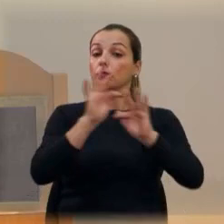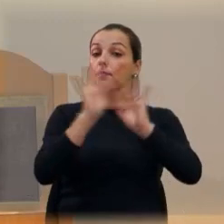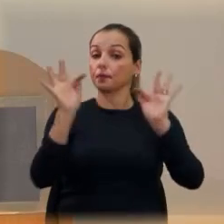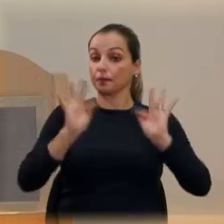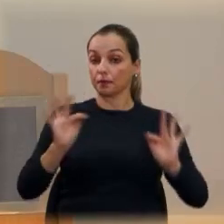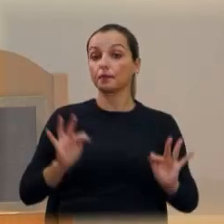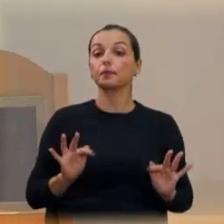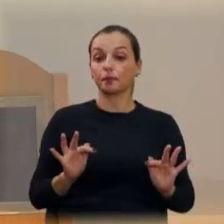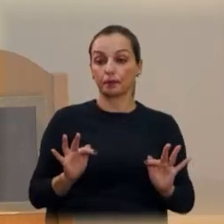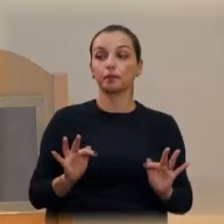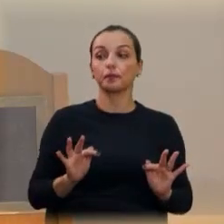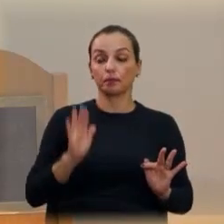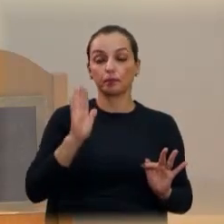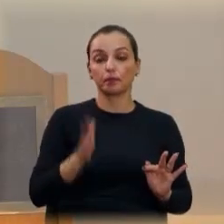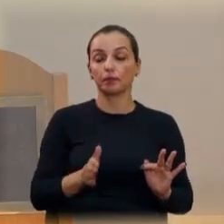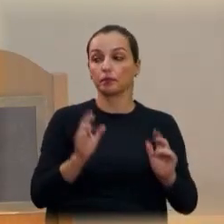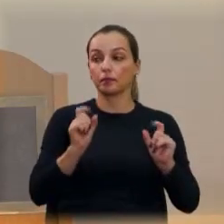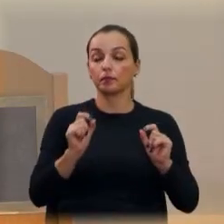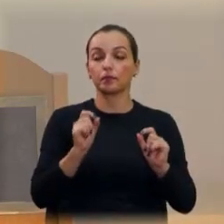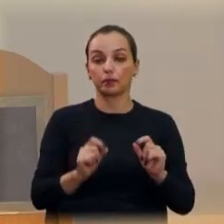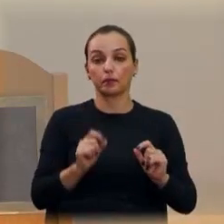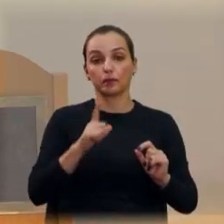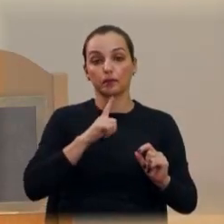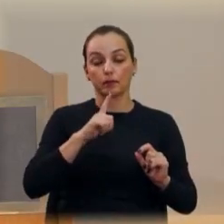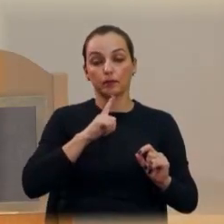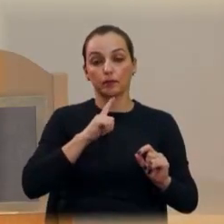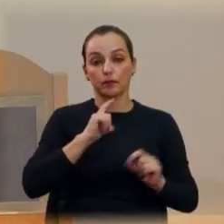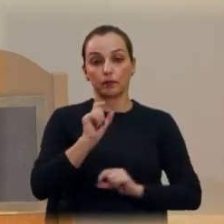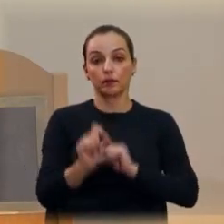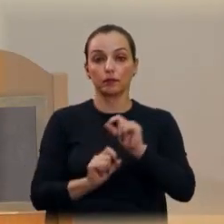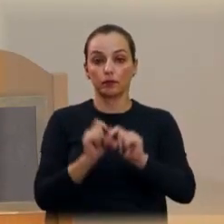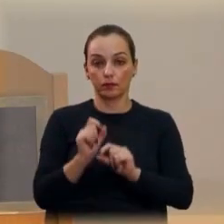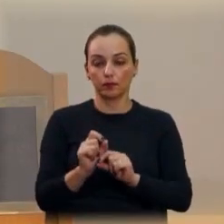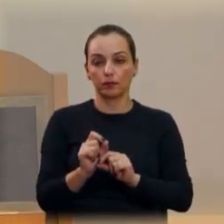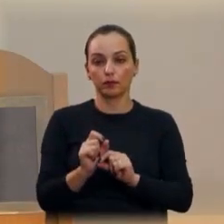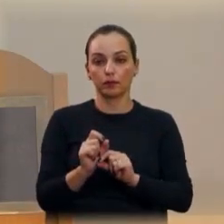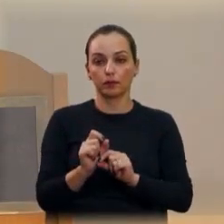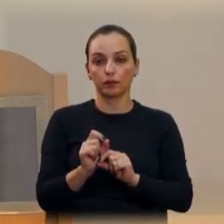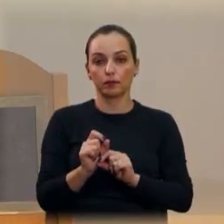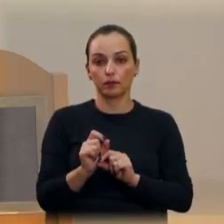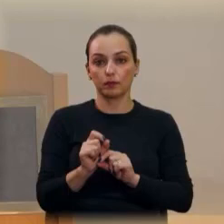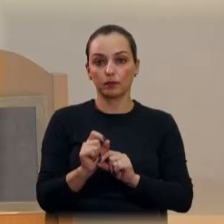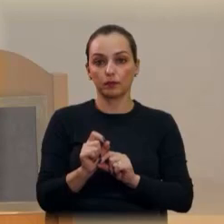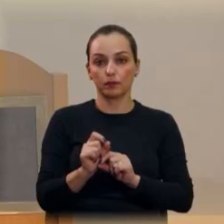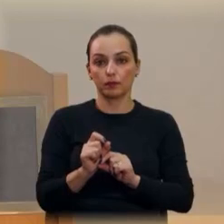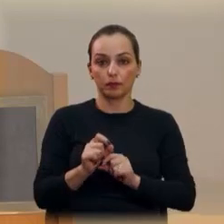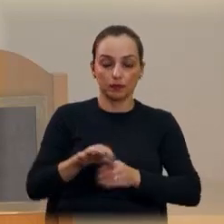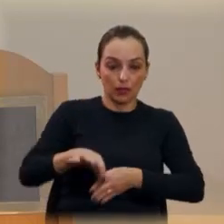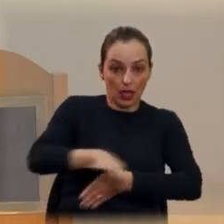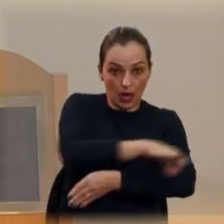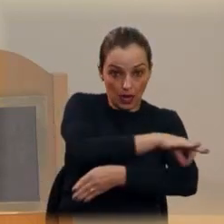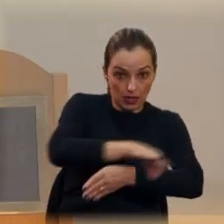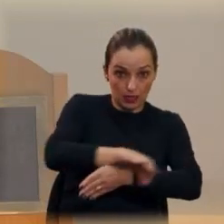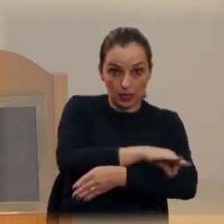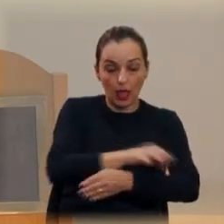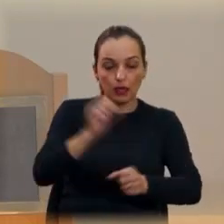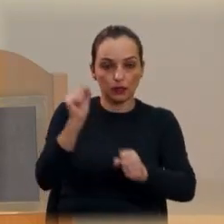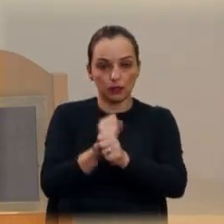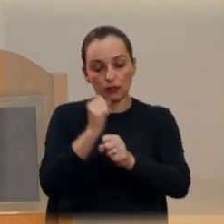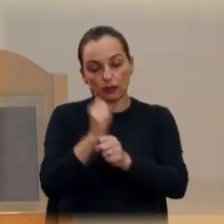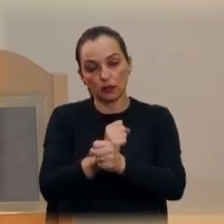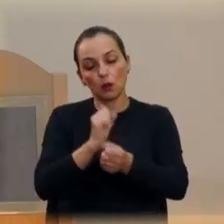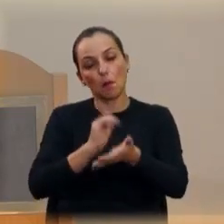já teve a arquiteta, a secretária de obras,